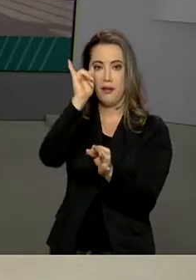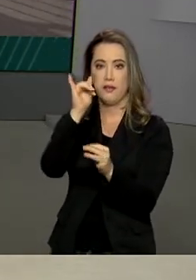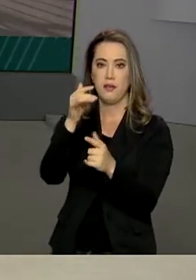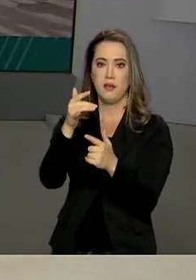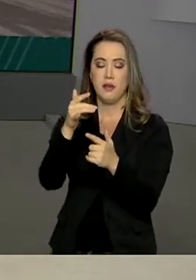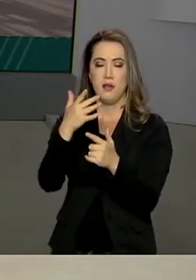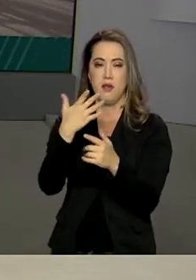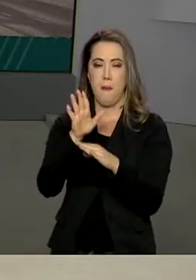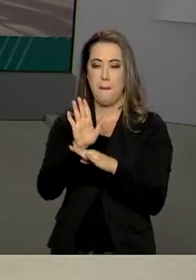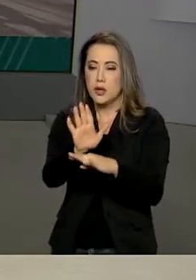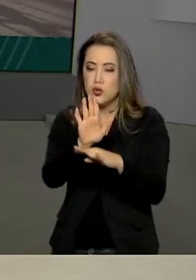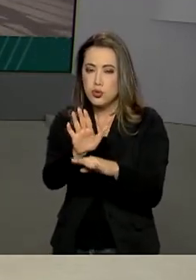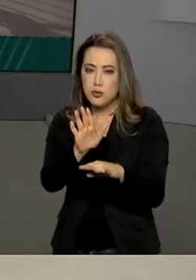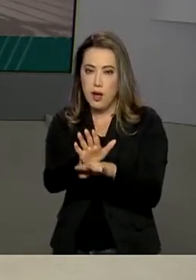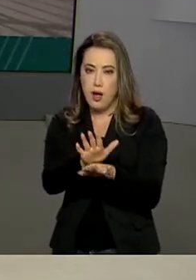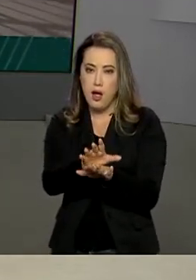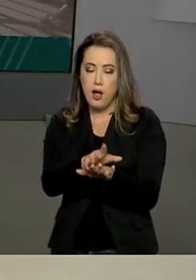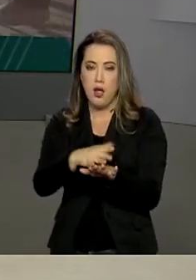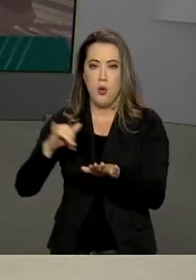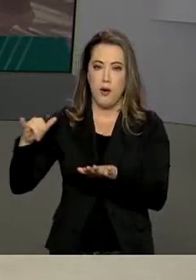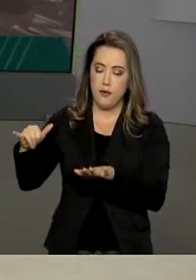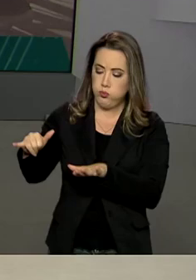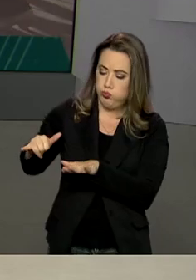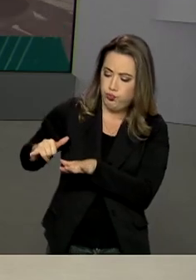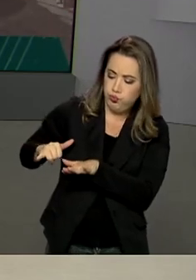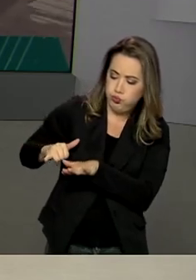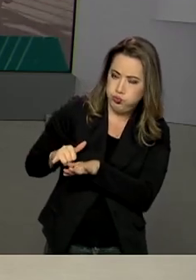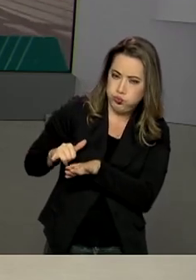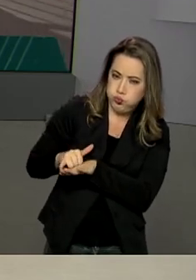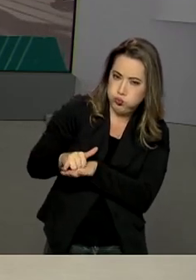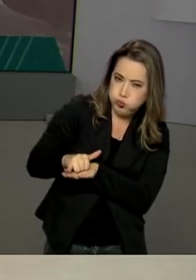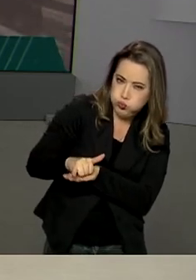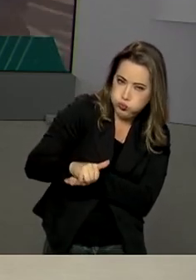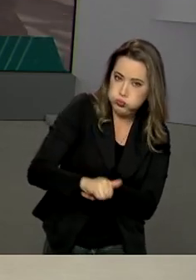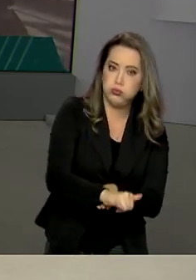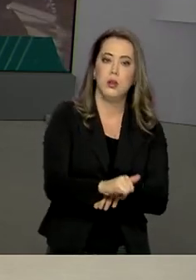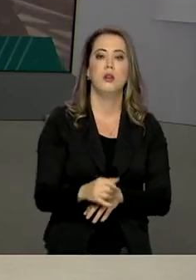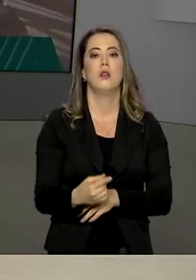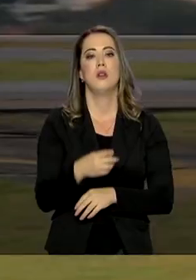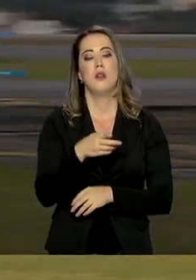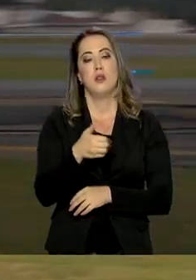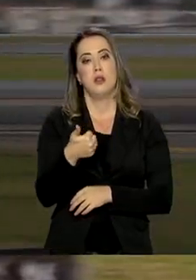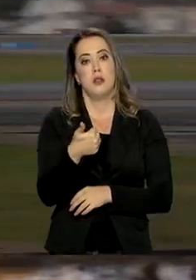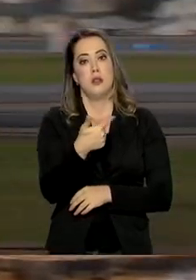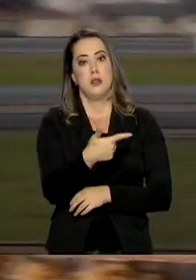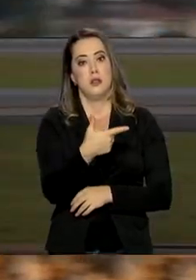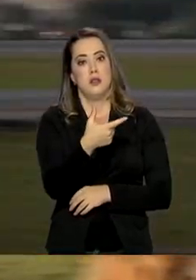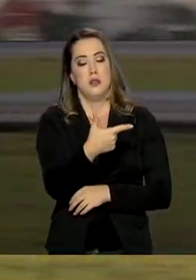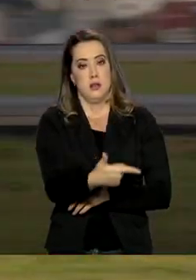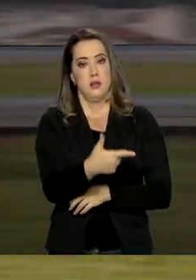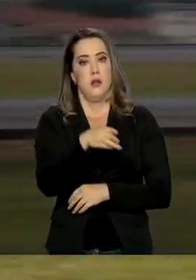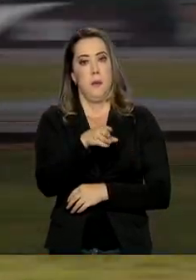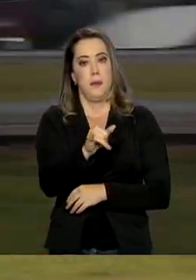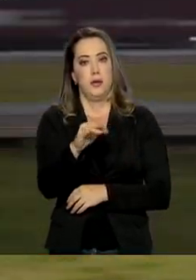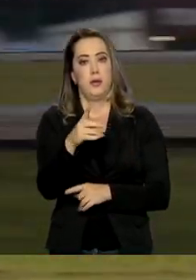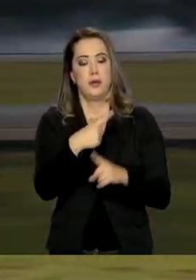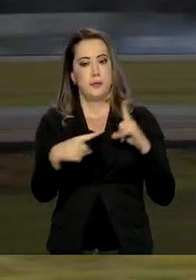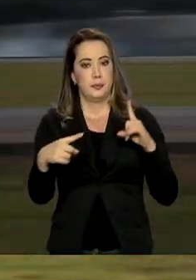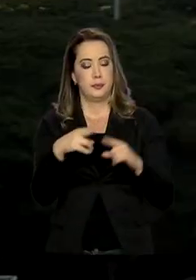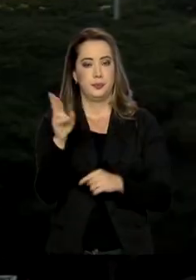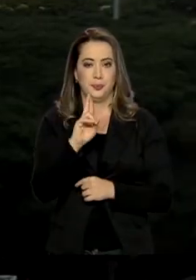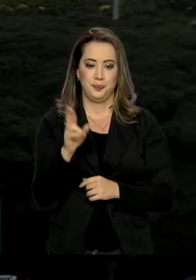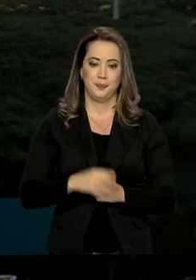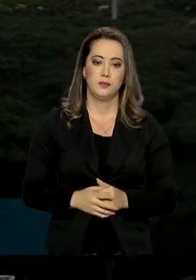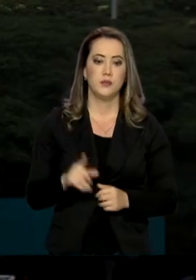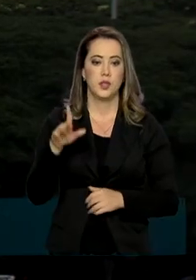de frenagem. O investimento é de 122 milhões e meio de reais. Mais segurança para os pousos de